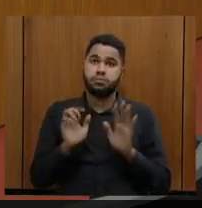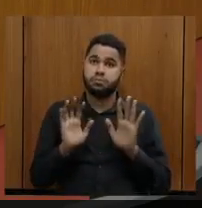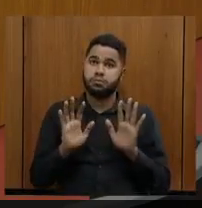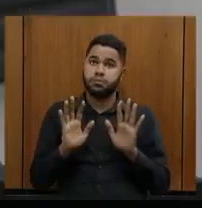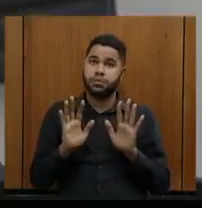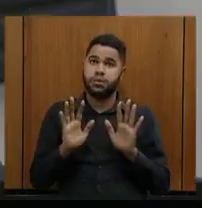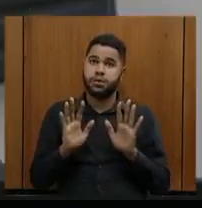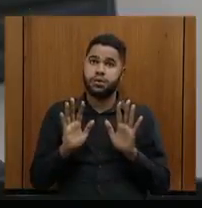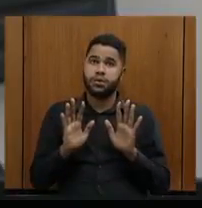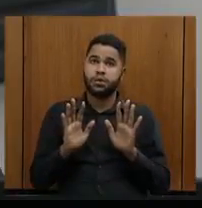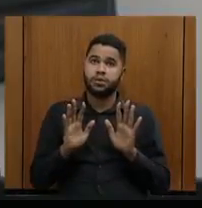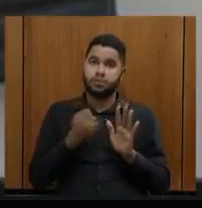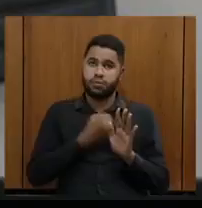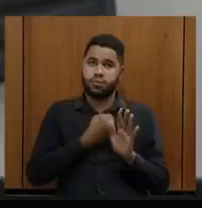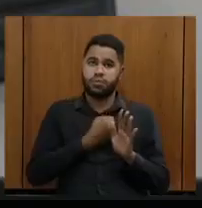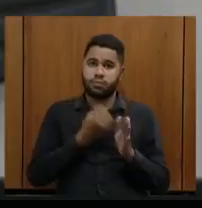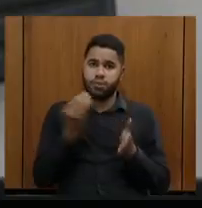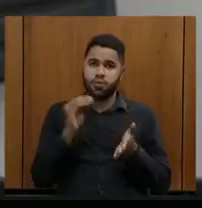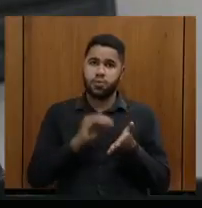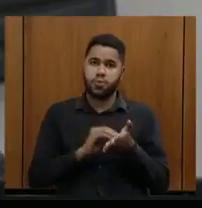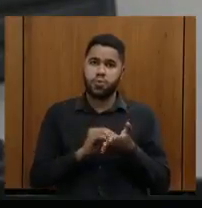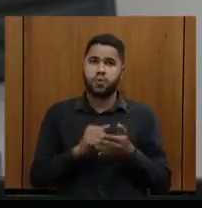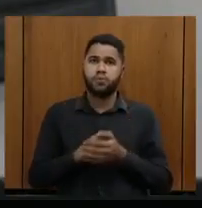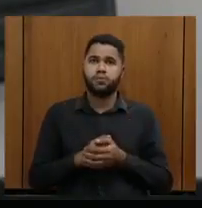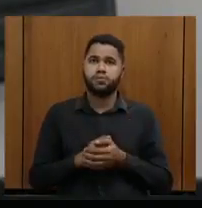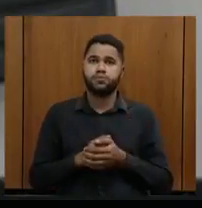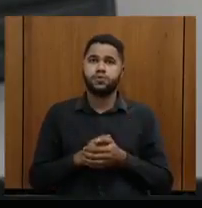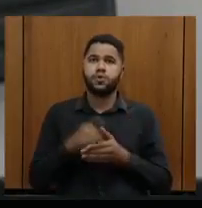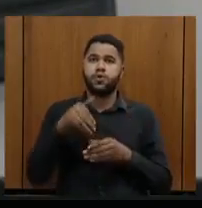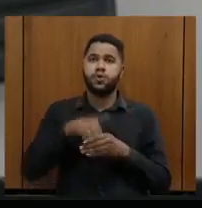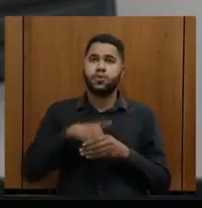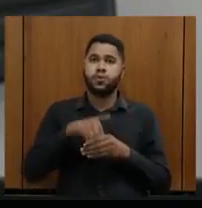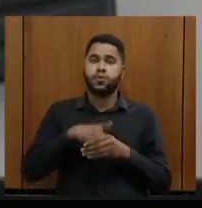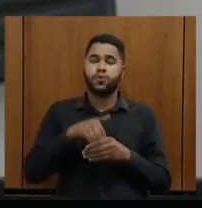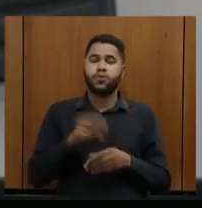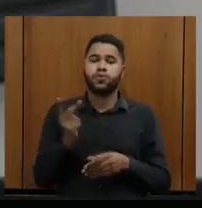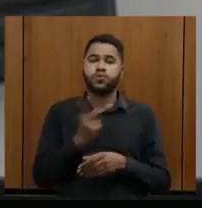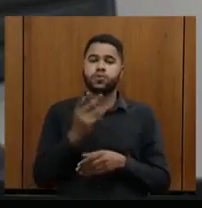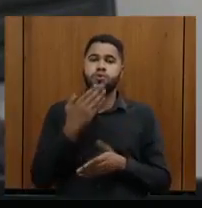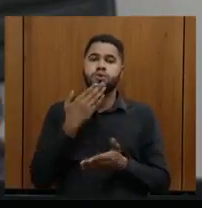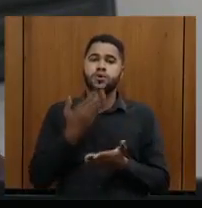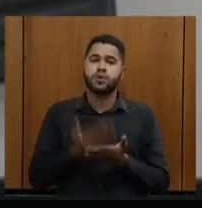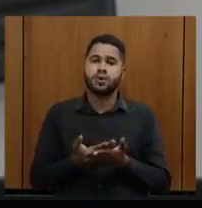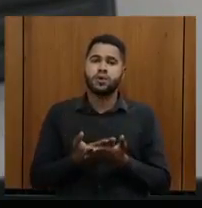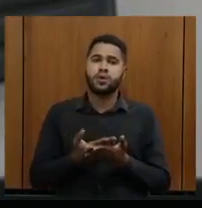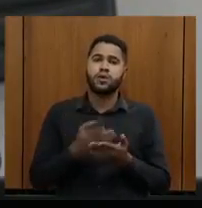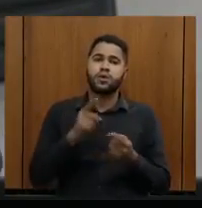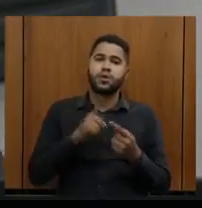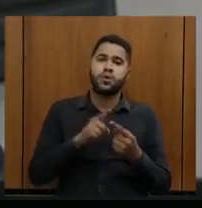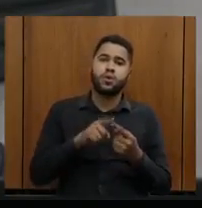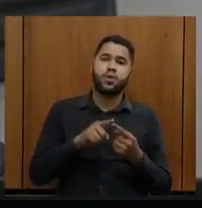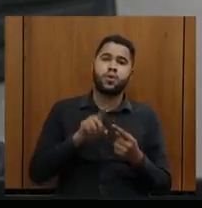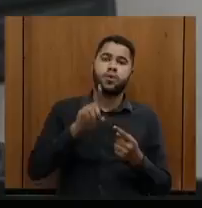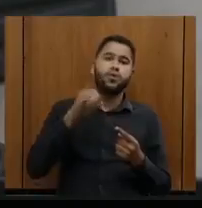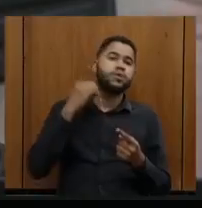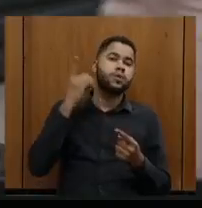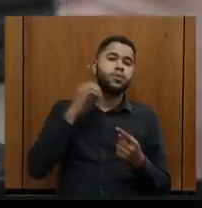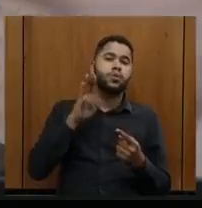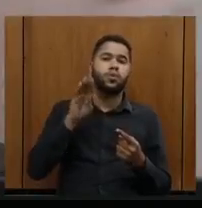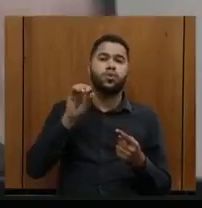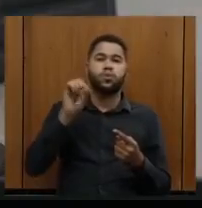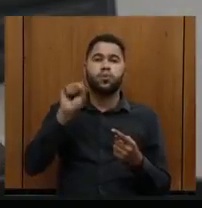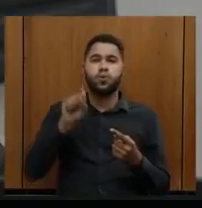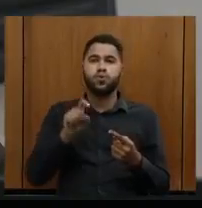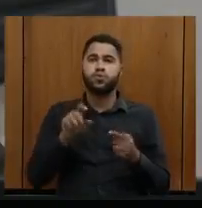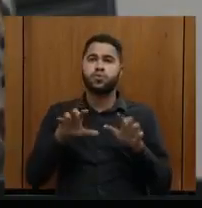vai ainda numerar, deputado. Então, em votação, os dois requerimentos feitos pelo deputado Bosco. Em votação